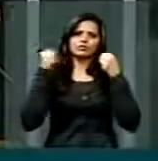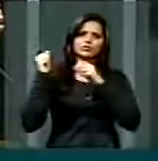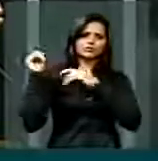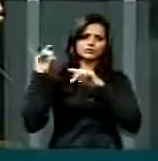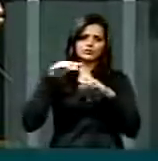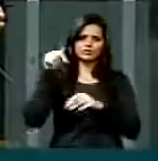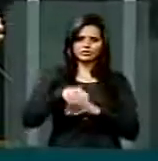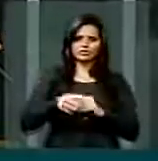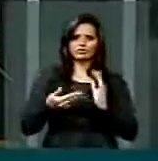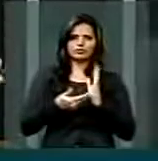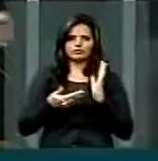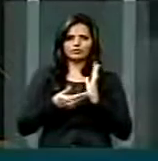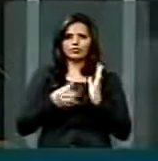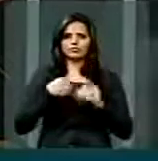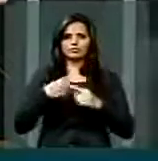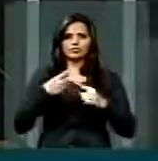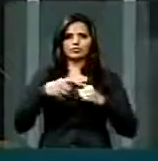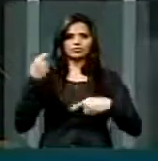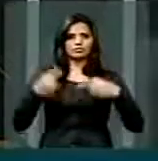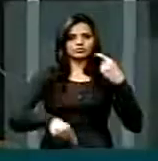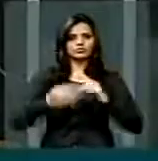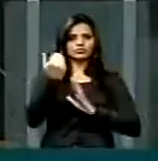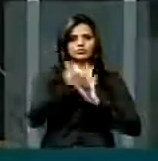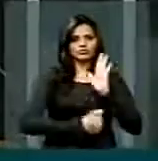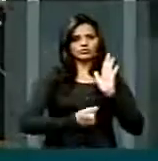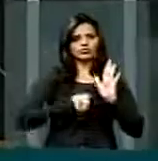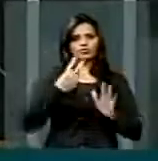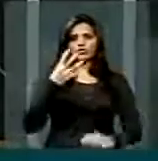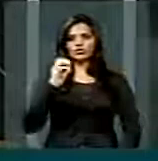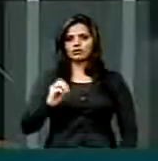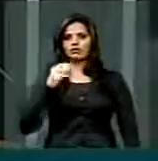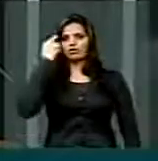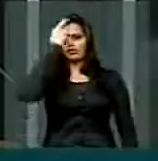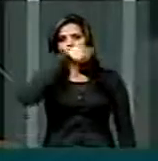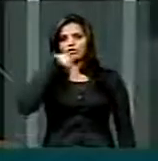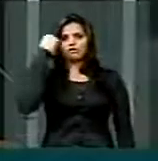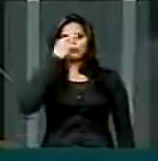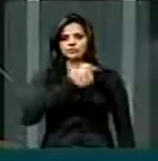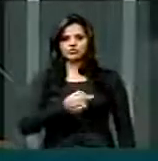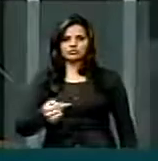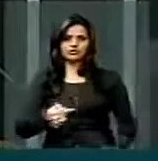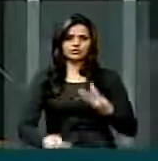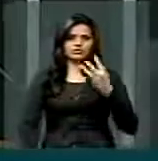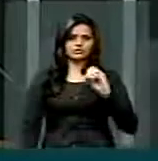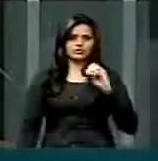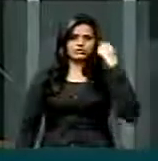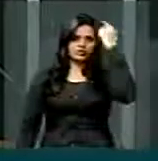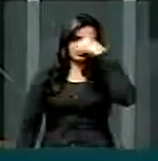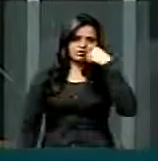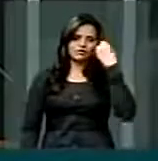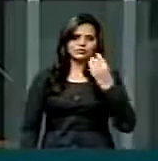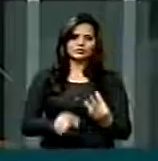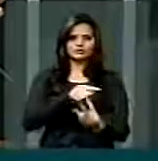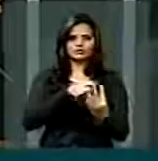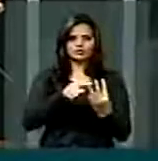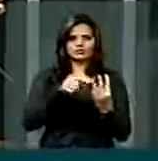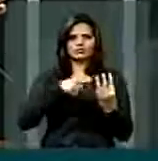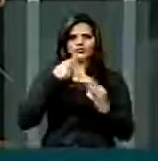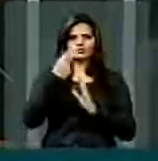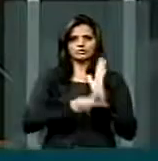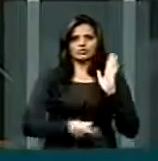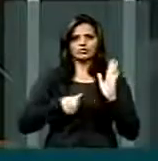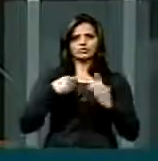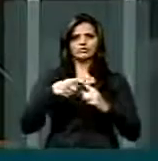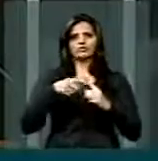para esta pauta e a redução de jornada de 40 horas semanais. São três projetos que eu entendo